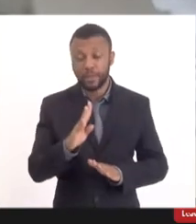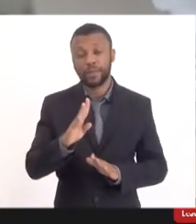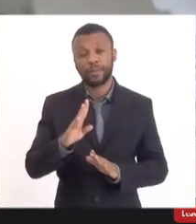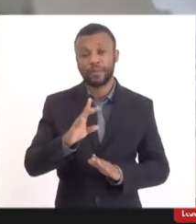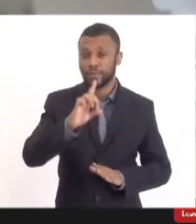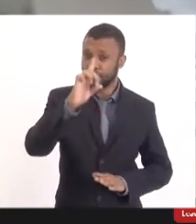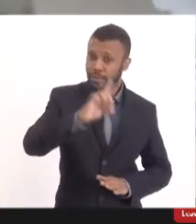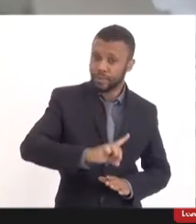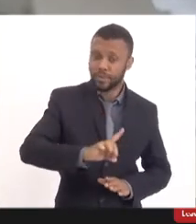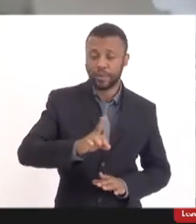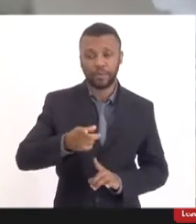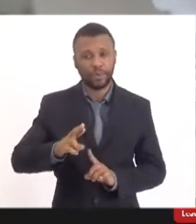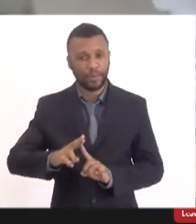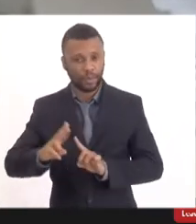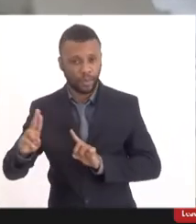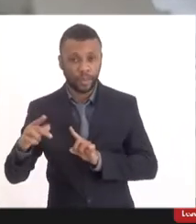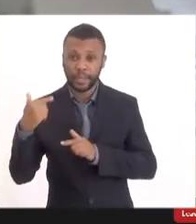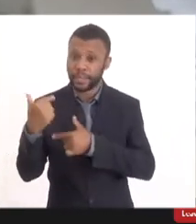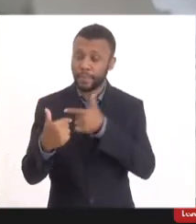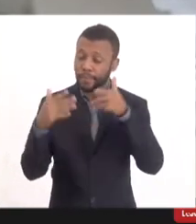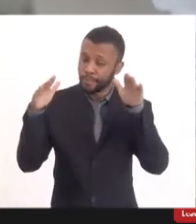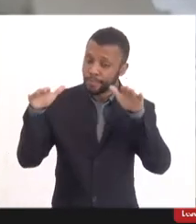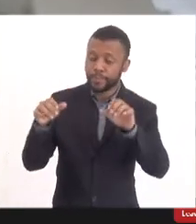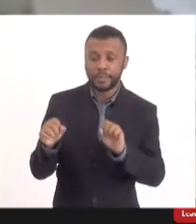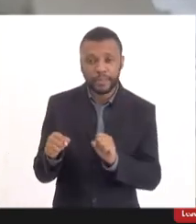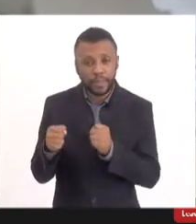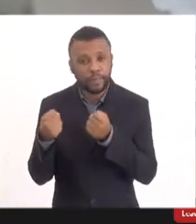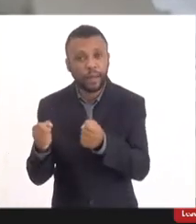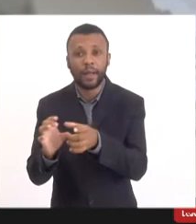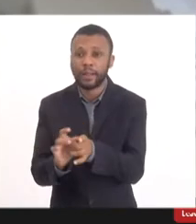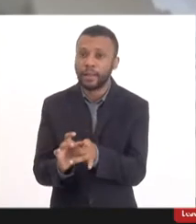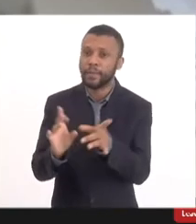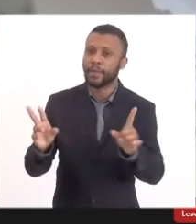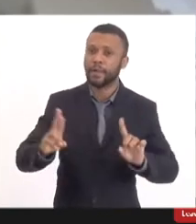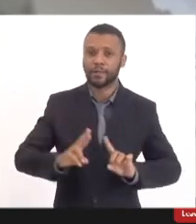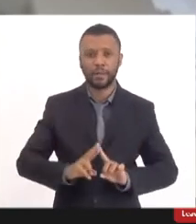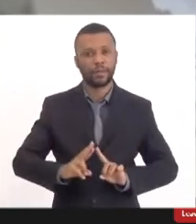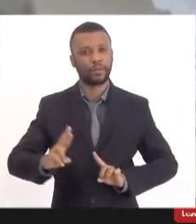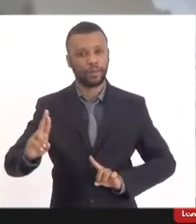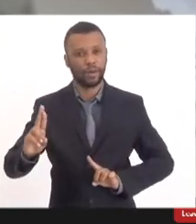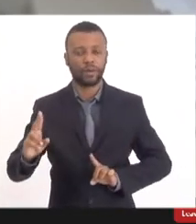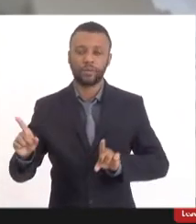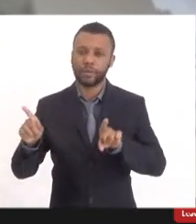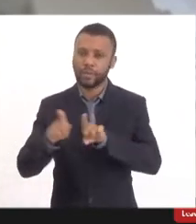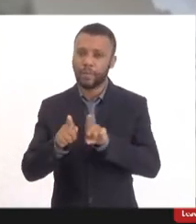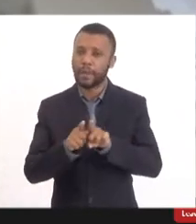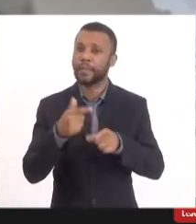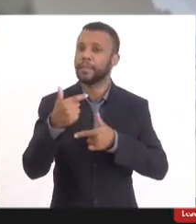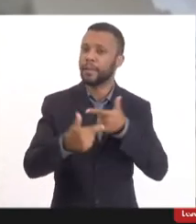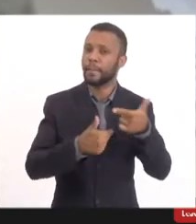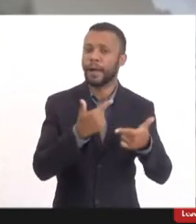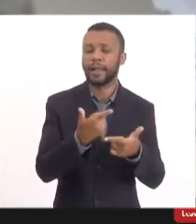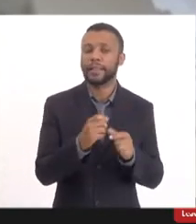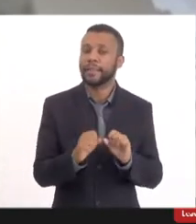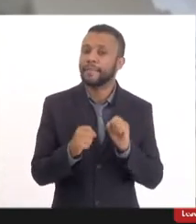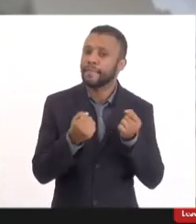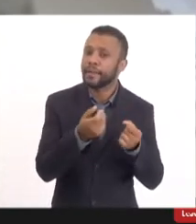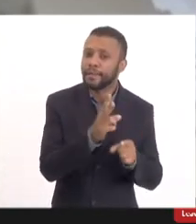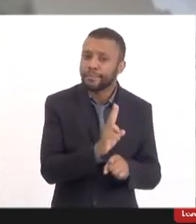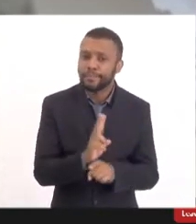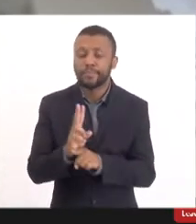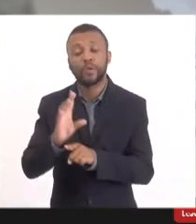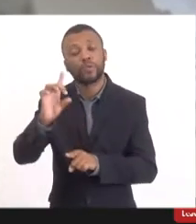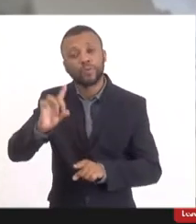Religião, que, além de atuar na defesa da liberdade religiosa, também atua na defesa e proteção dos direitos humanos